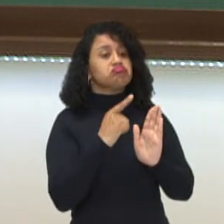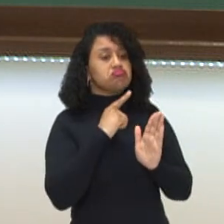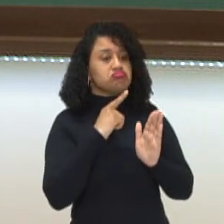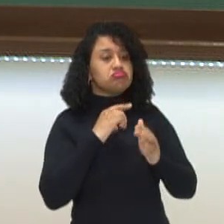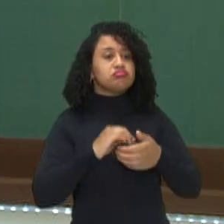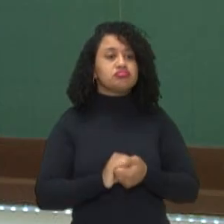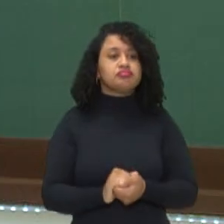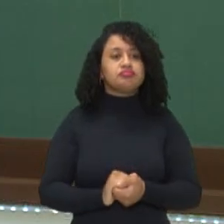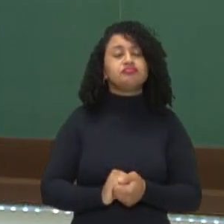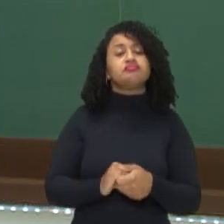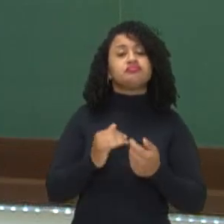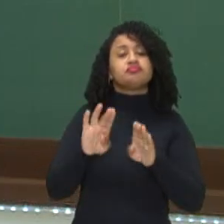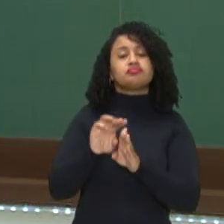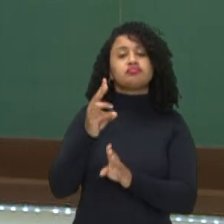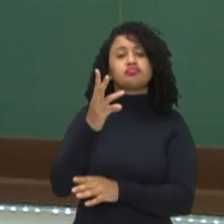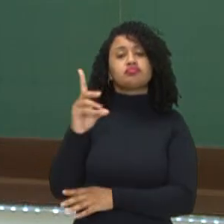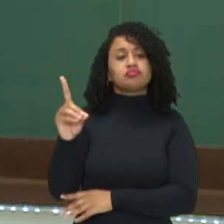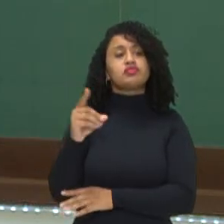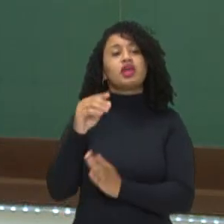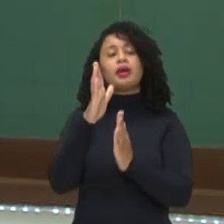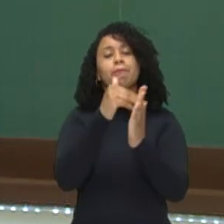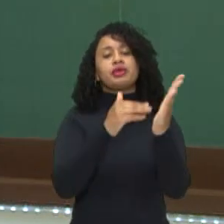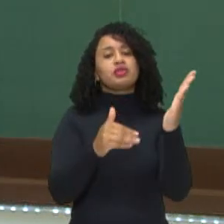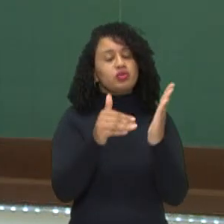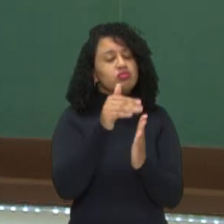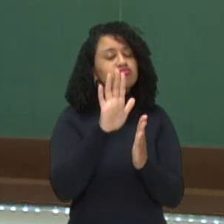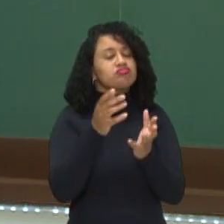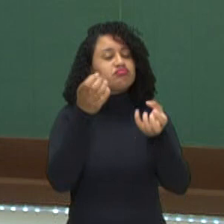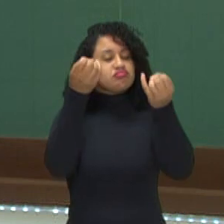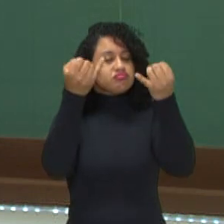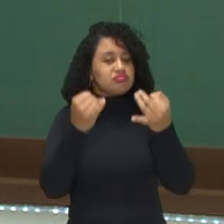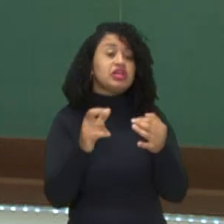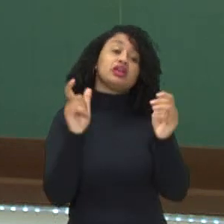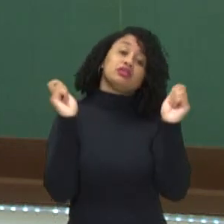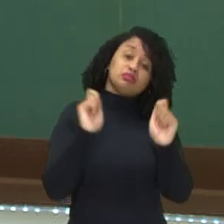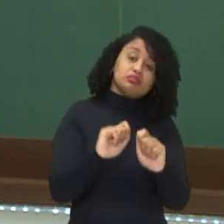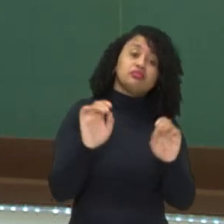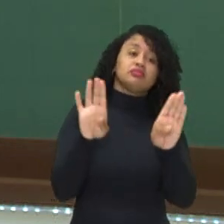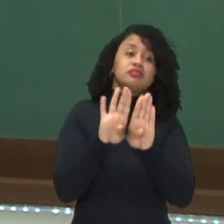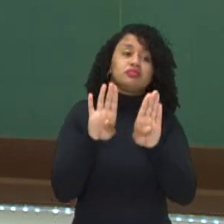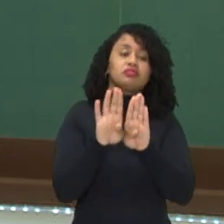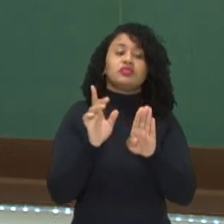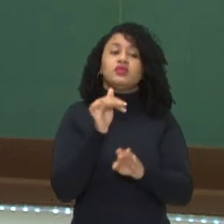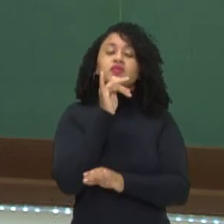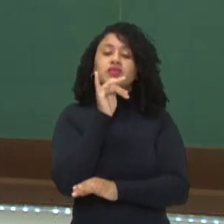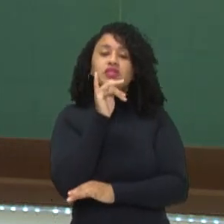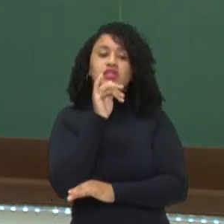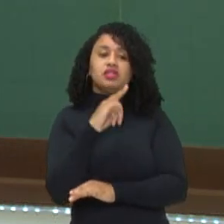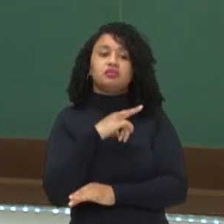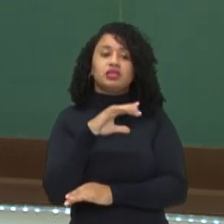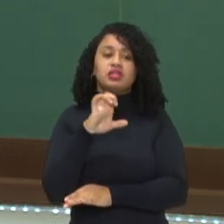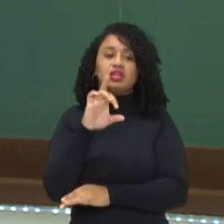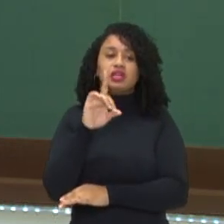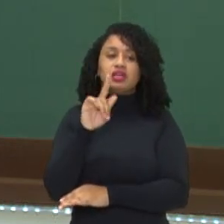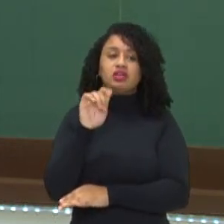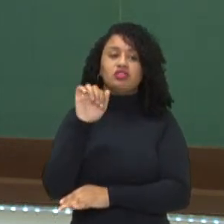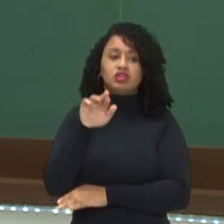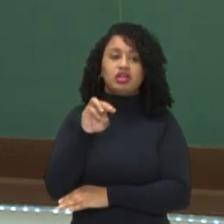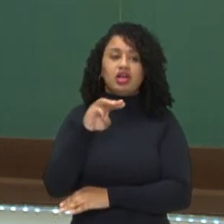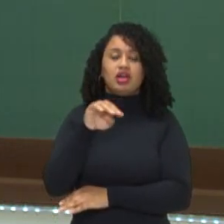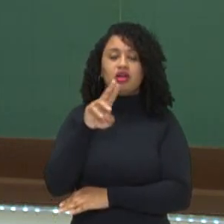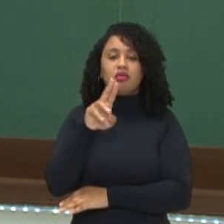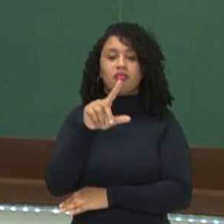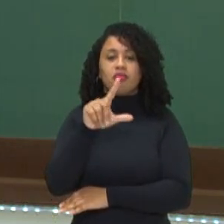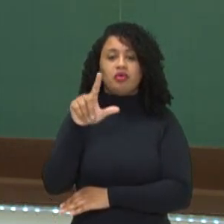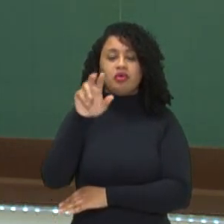Então, a tridimensionalidade na pintura, né? Que a professora falou que é possível. Então, um exemplo aqui de Edgar Miller, que ele vai trazer